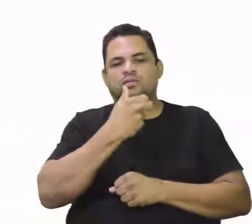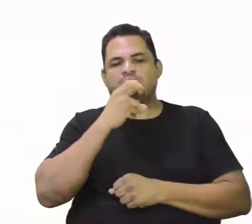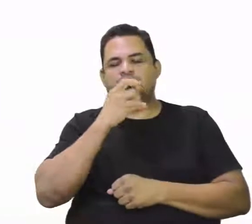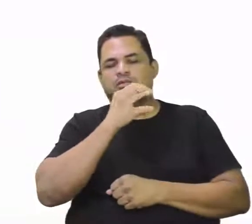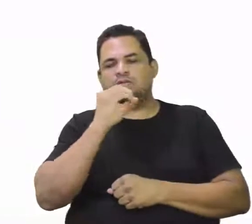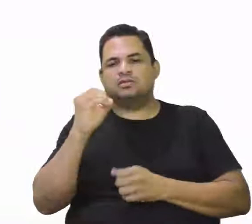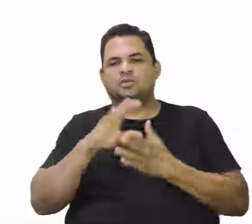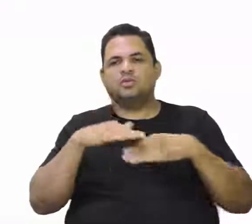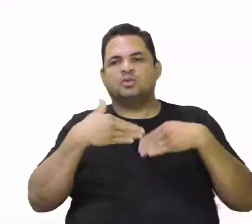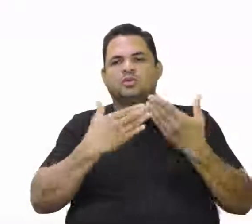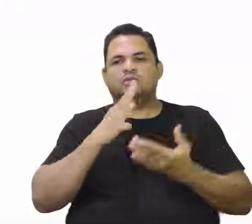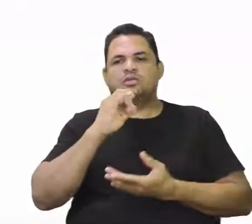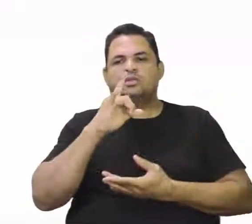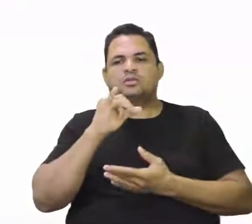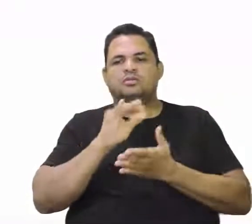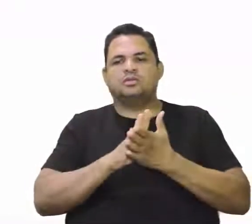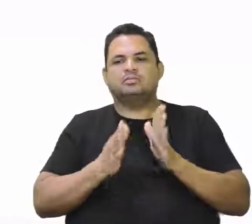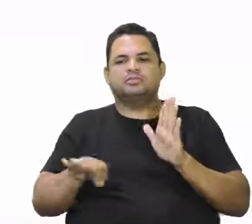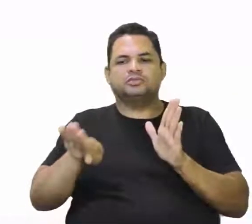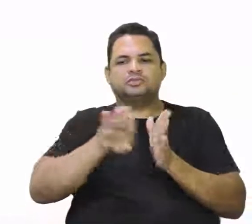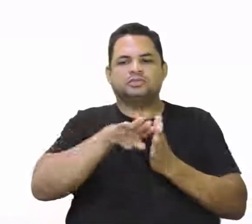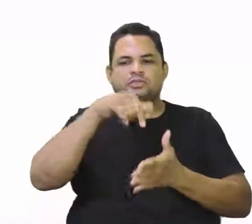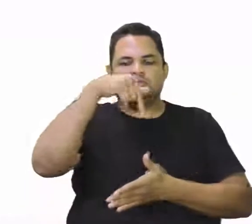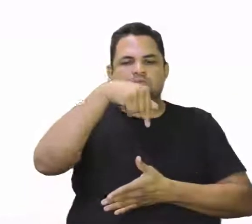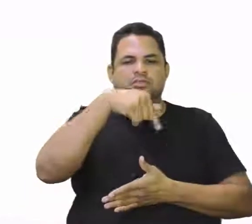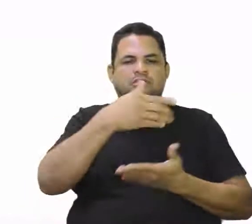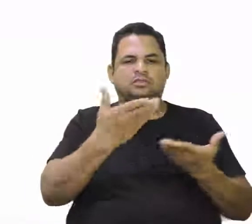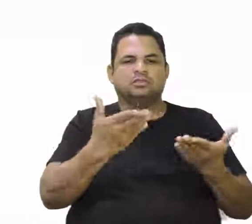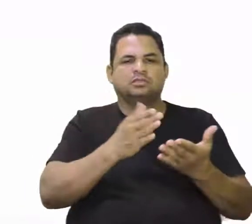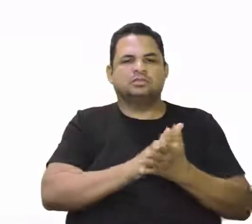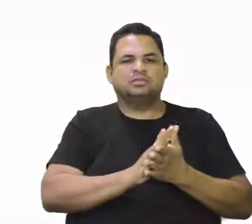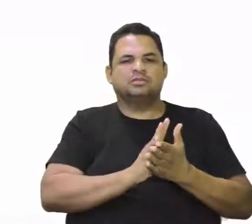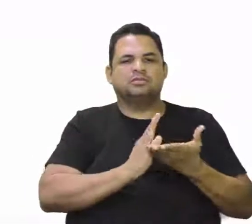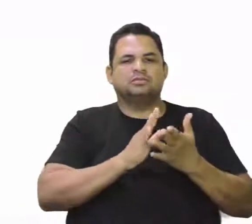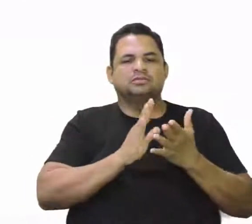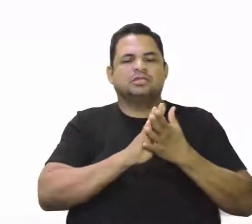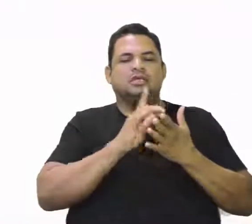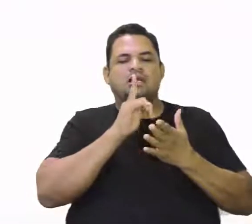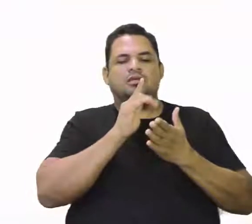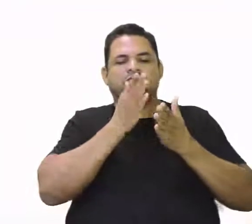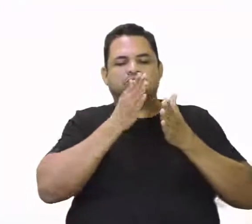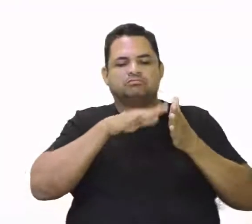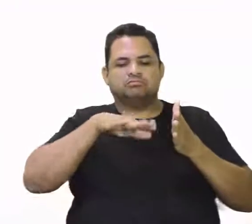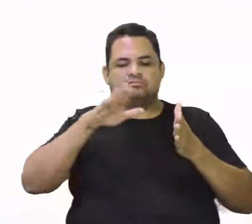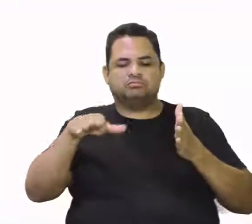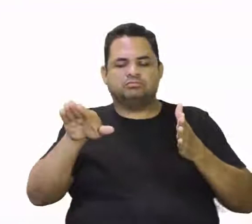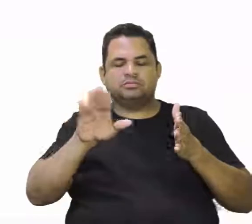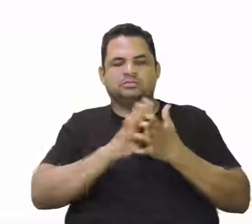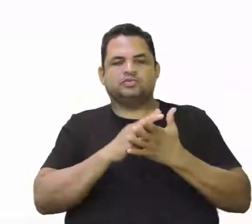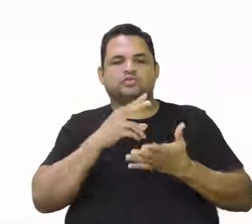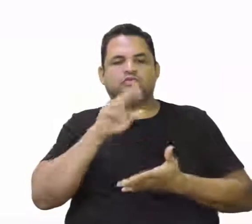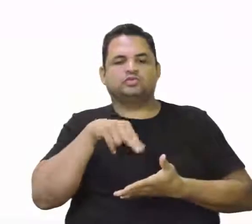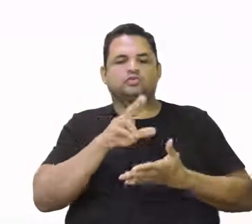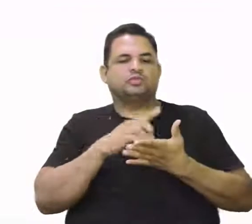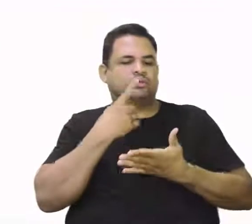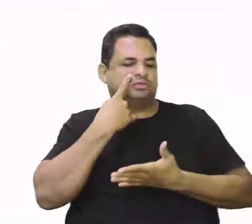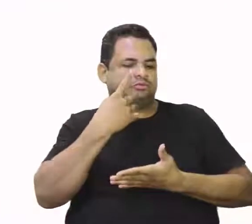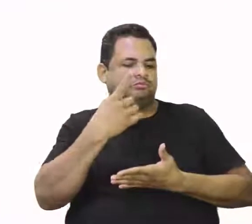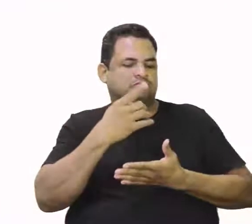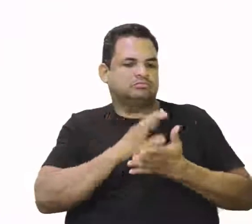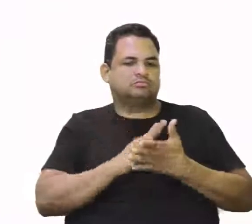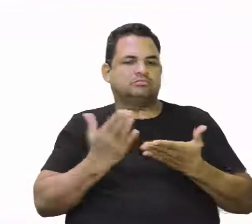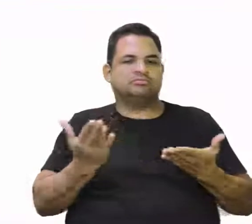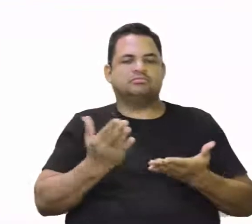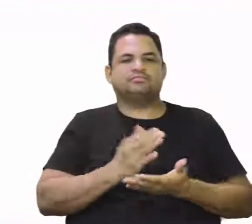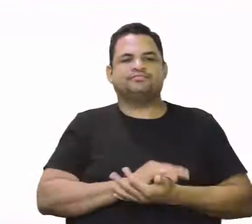Cabral aporta nesses mares nunca dantes navegáveis, como já dizia Camões.